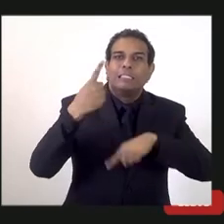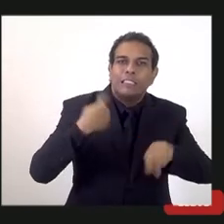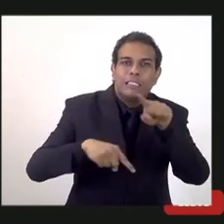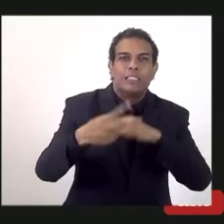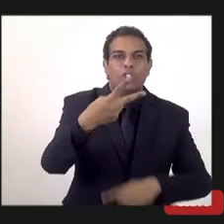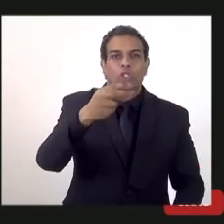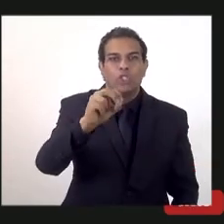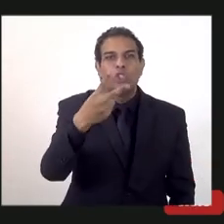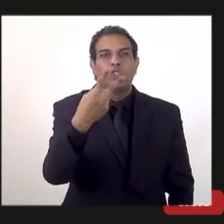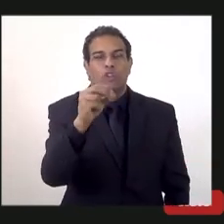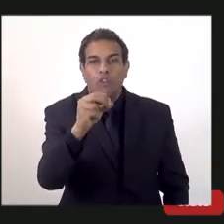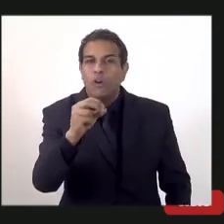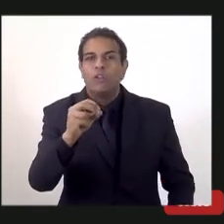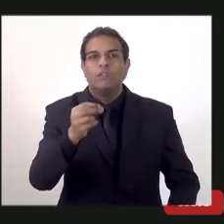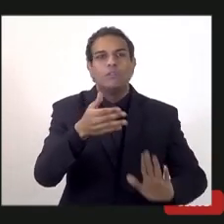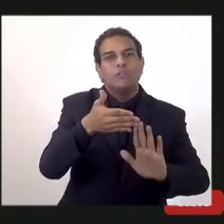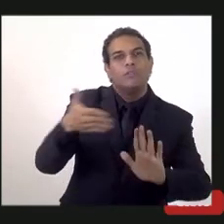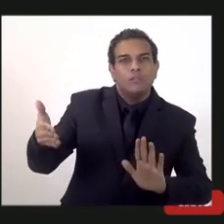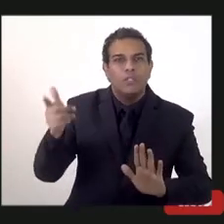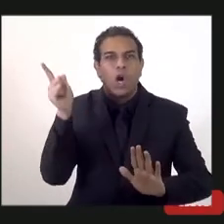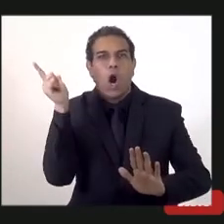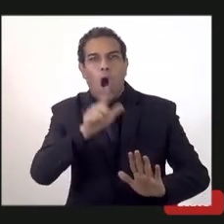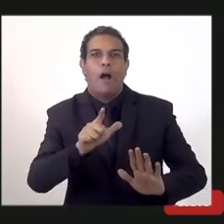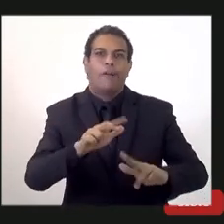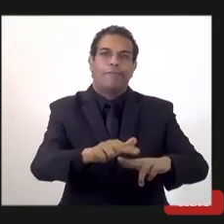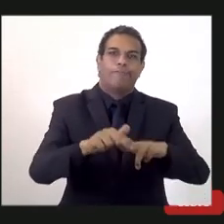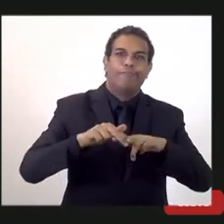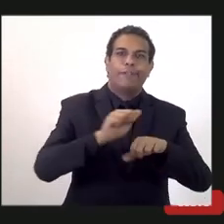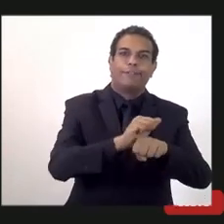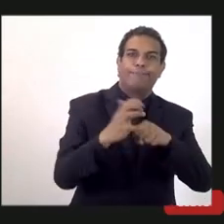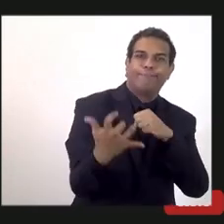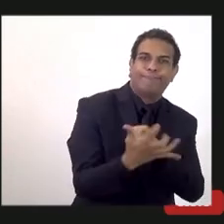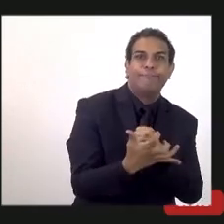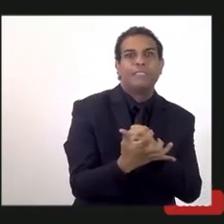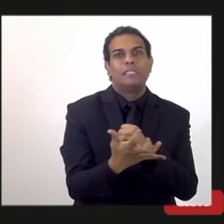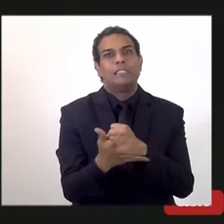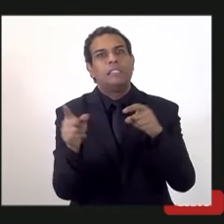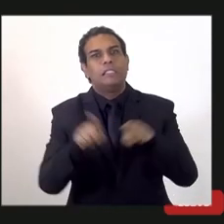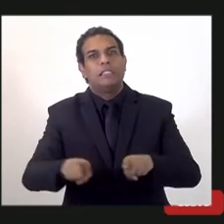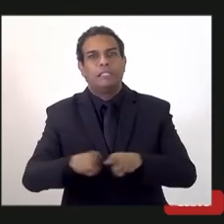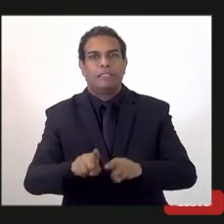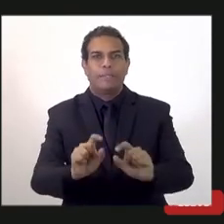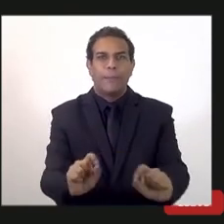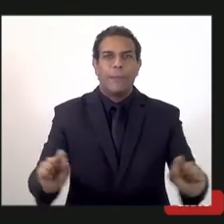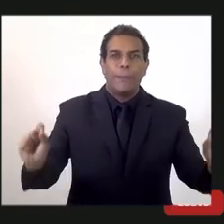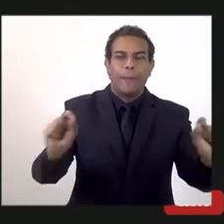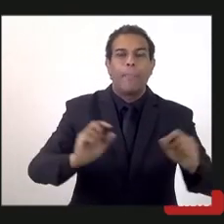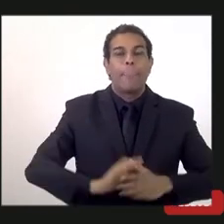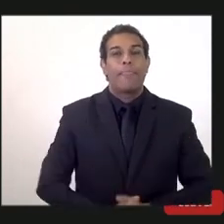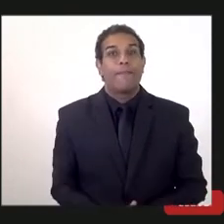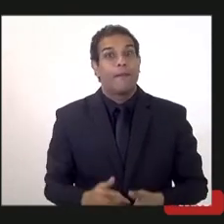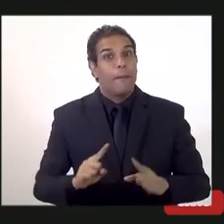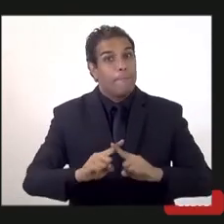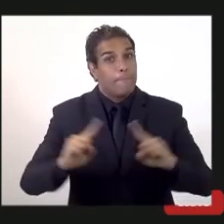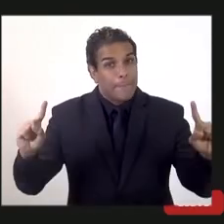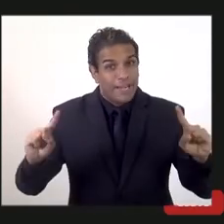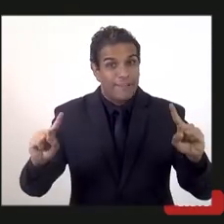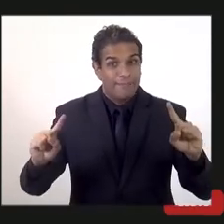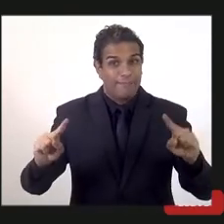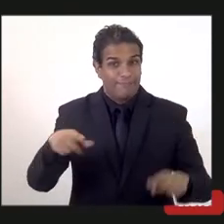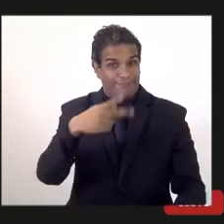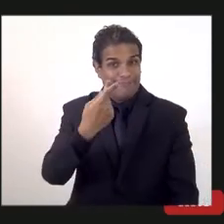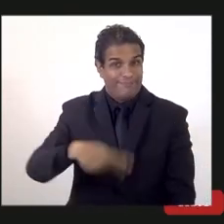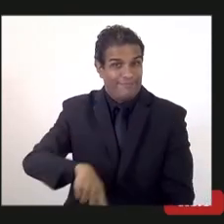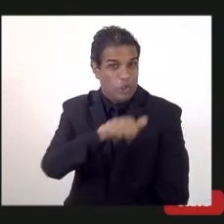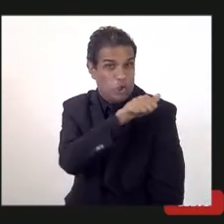a gente tem uma desaceleração muito forte, obviamente isso foi de uma maneira geral, foi por conta da pandemia, mas o estado do Rio de